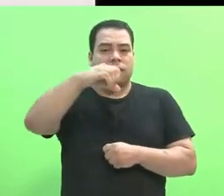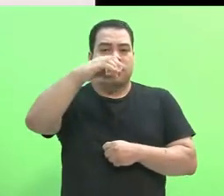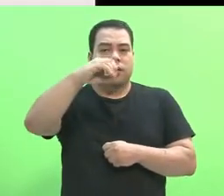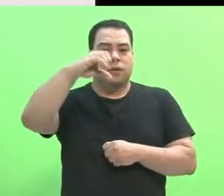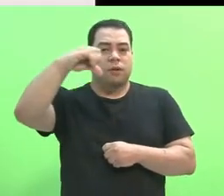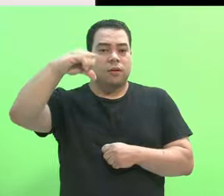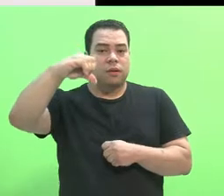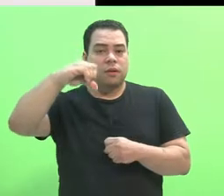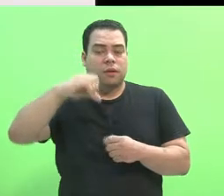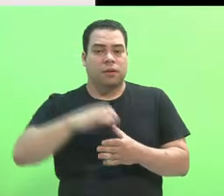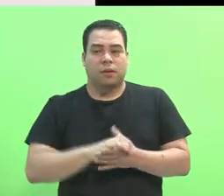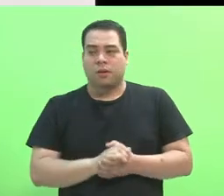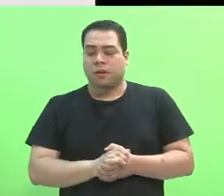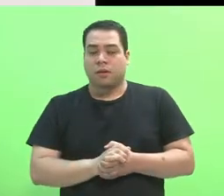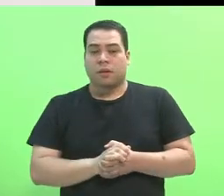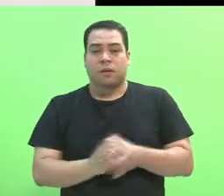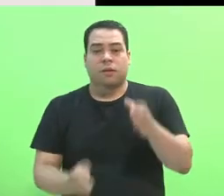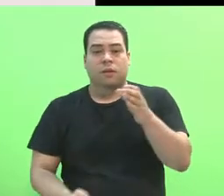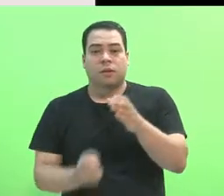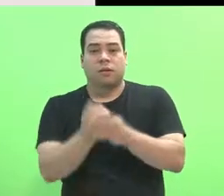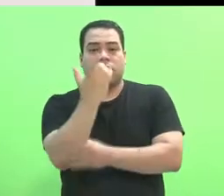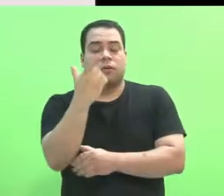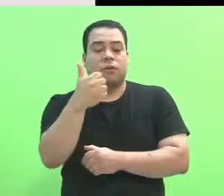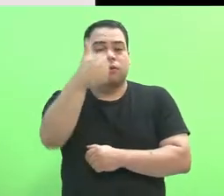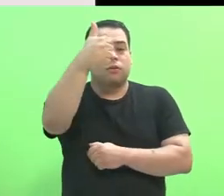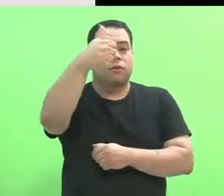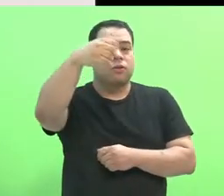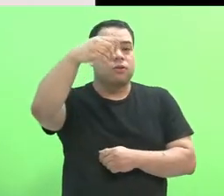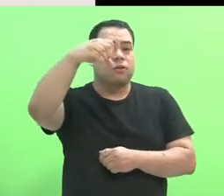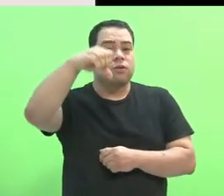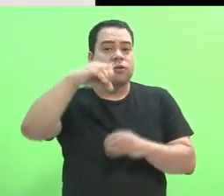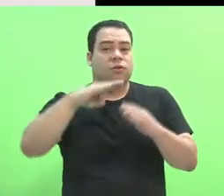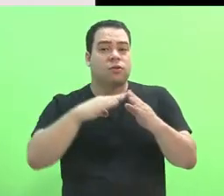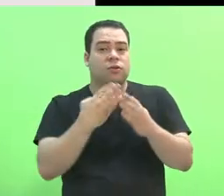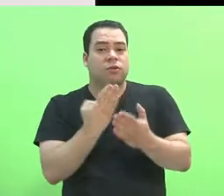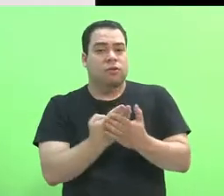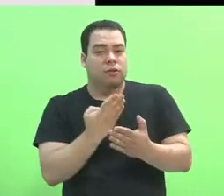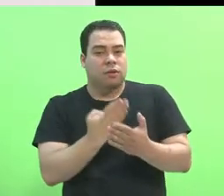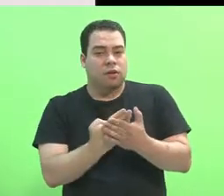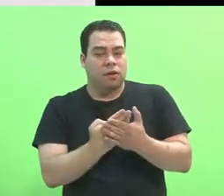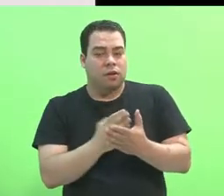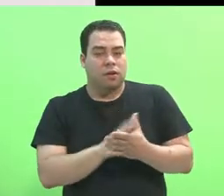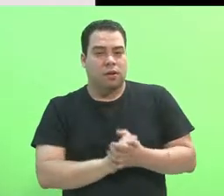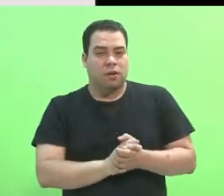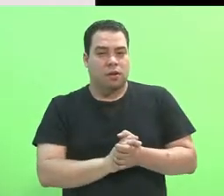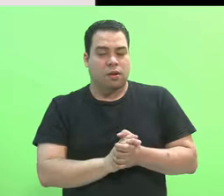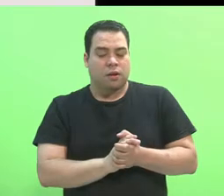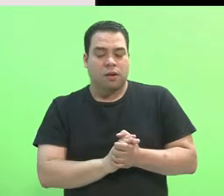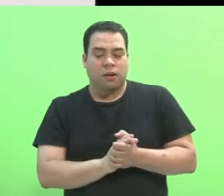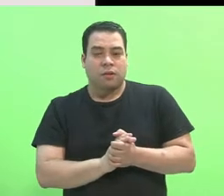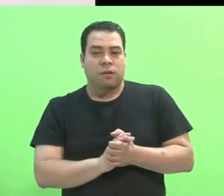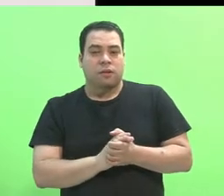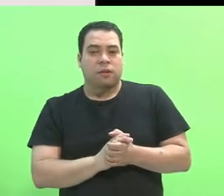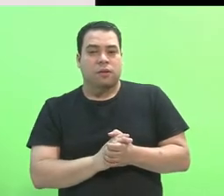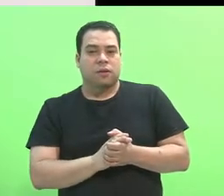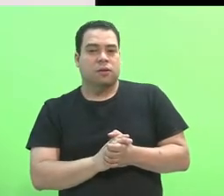com a criação de 19 escolas de aprendiz artífes, através do Decreto nº 7